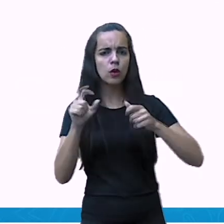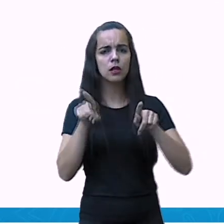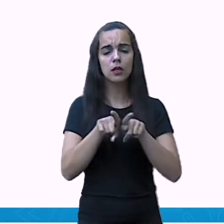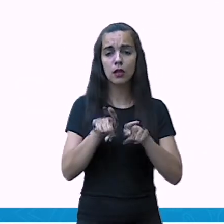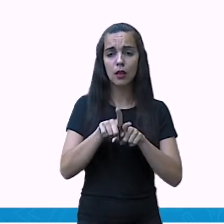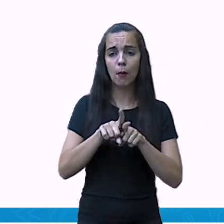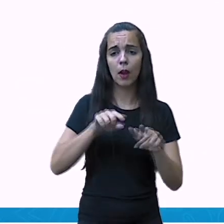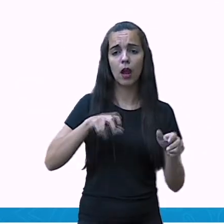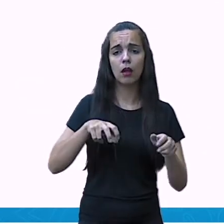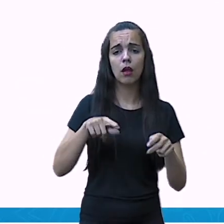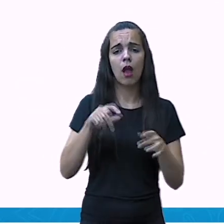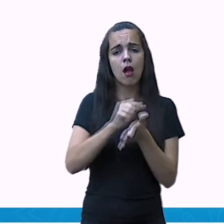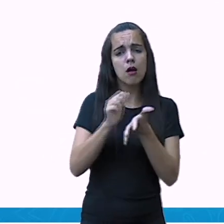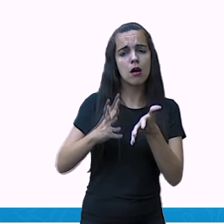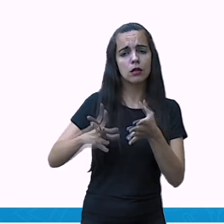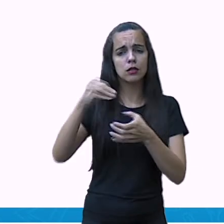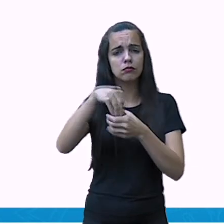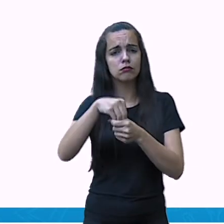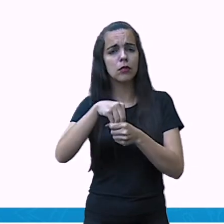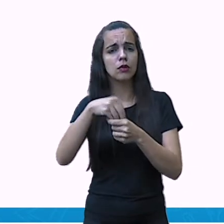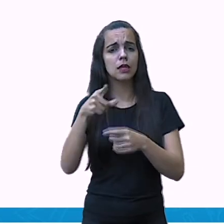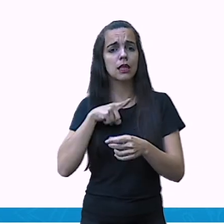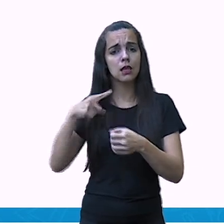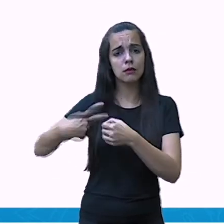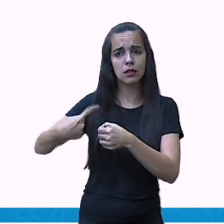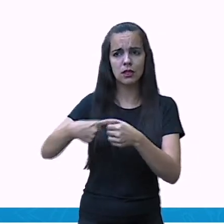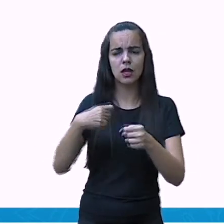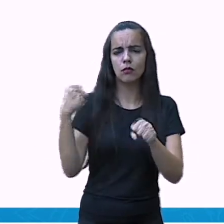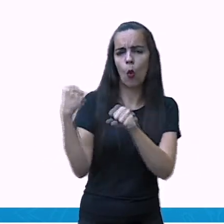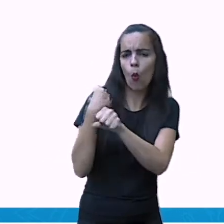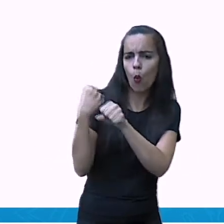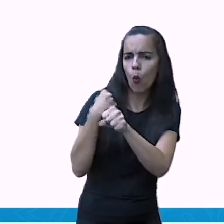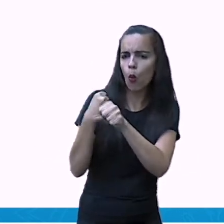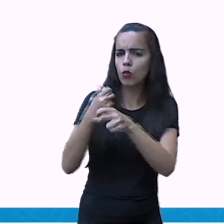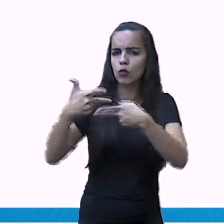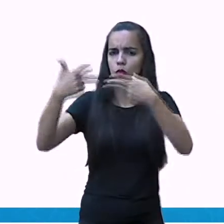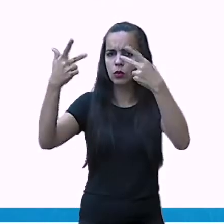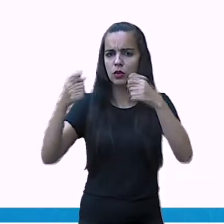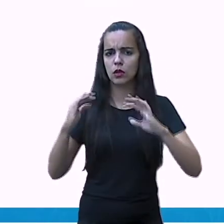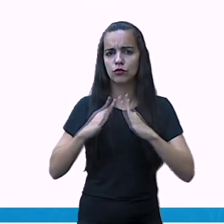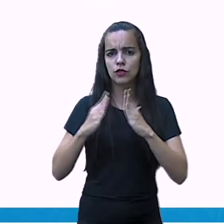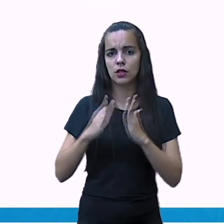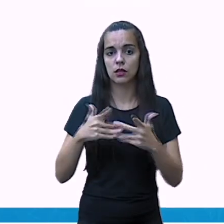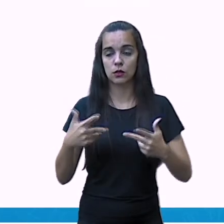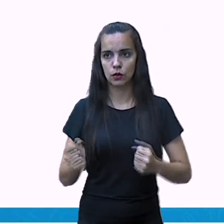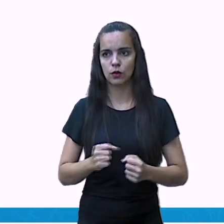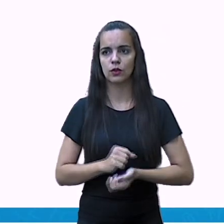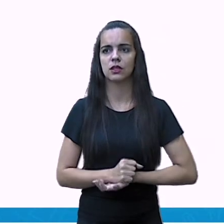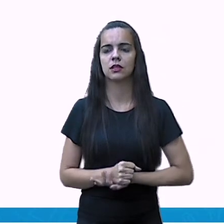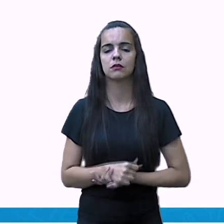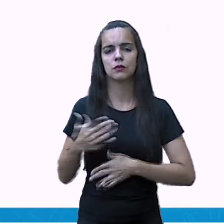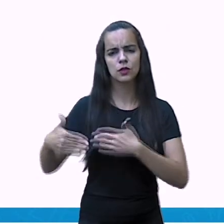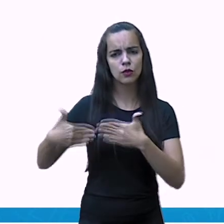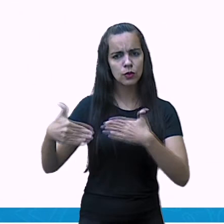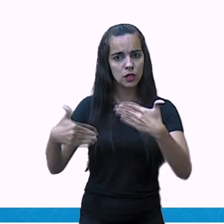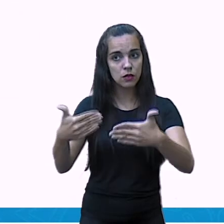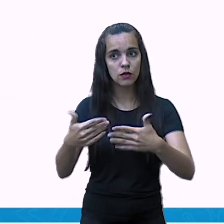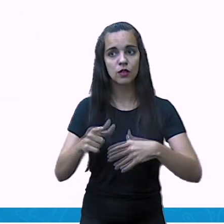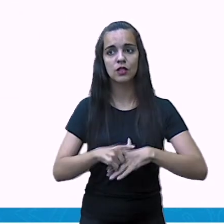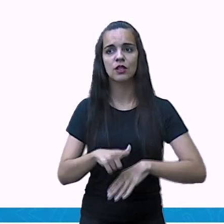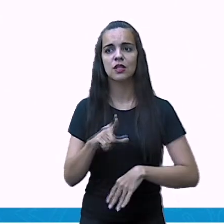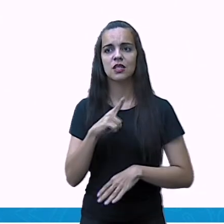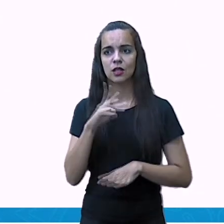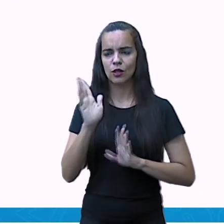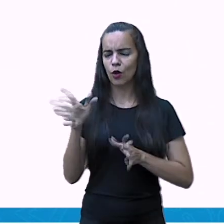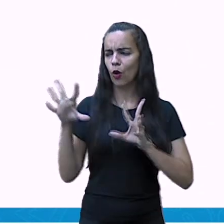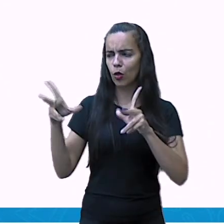urbanas, como a construção civil. Às vezes, alguém que trabalha à noite tem dificuldade de dormir de dia. Conhece alguém que